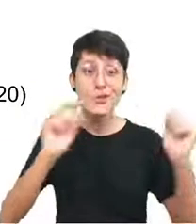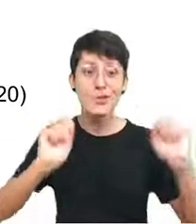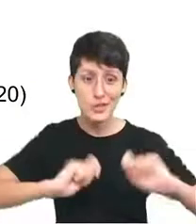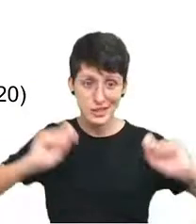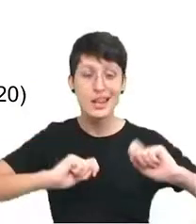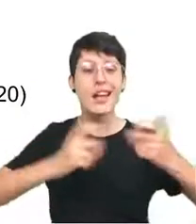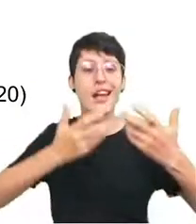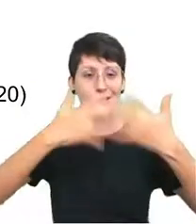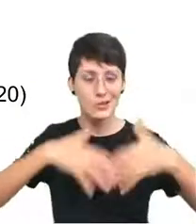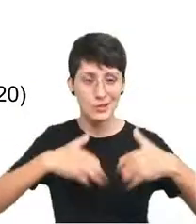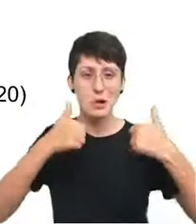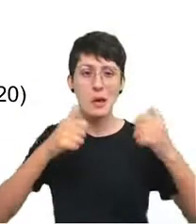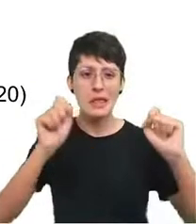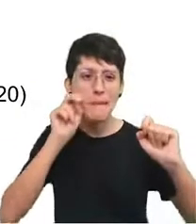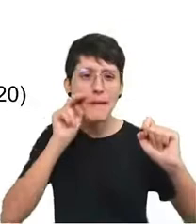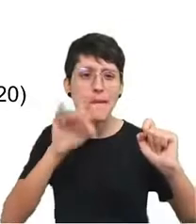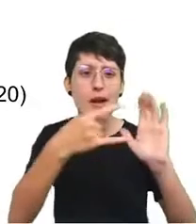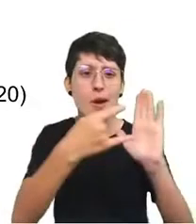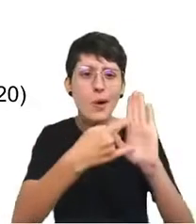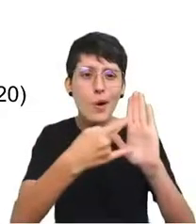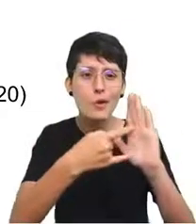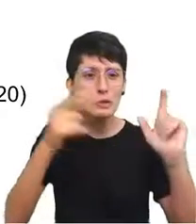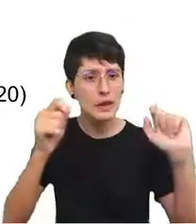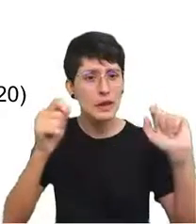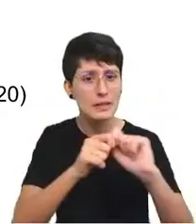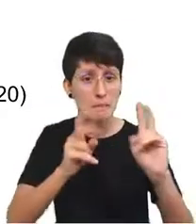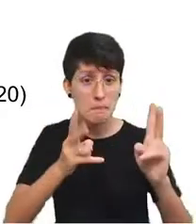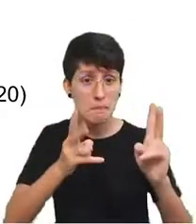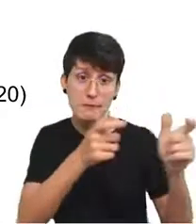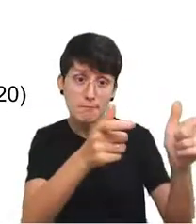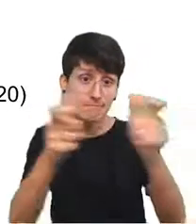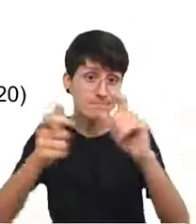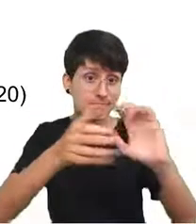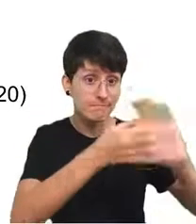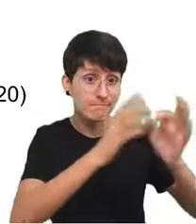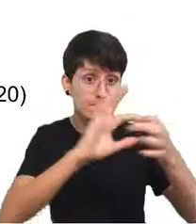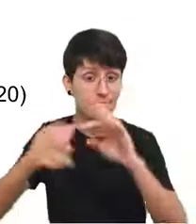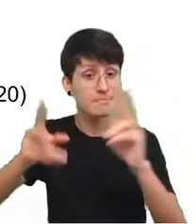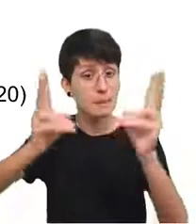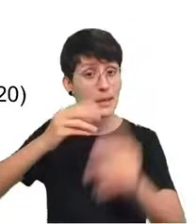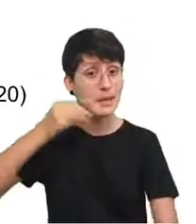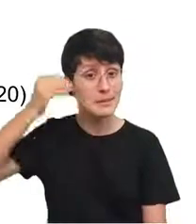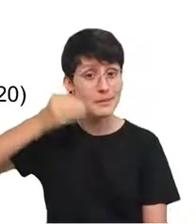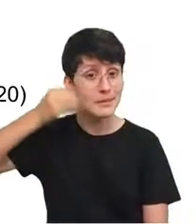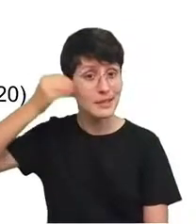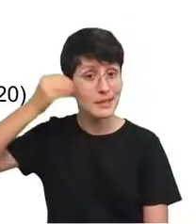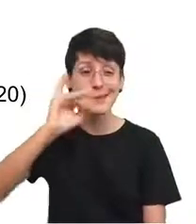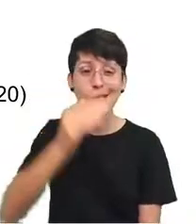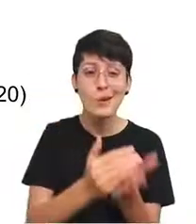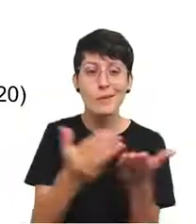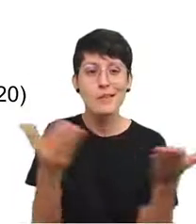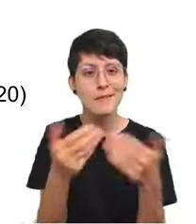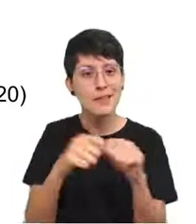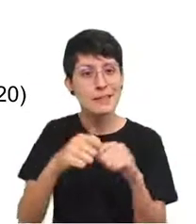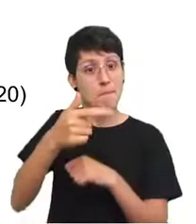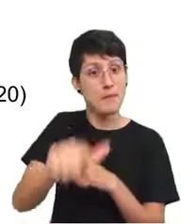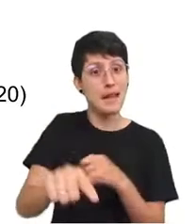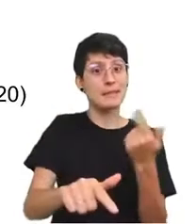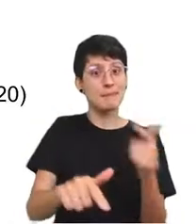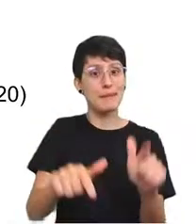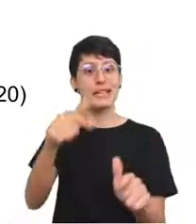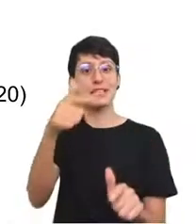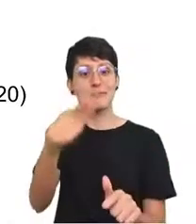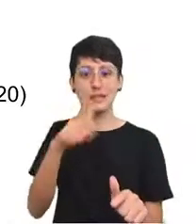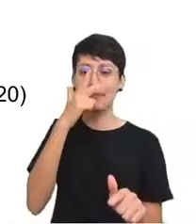poderão fazer o mesmo no seu contexto local e com a sua própria experiência. Se começarmos a fazer mais isso, então a área como um todo